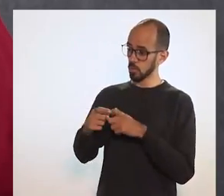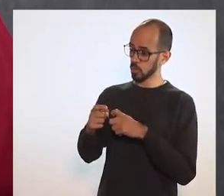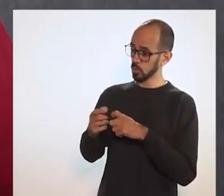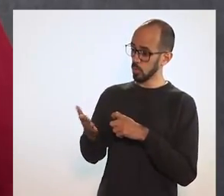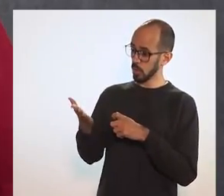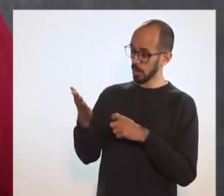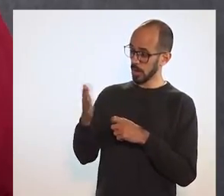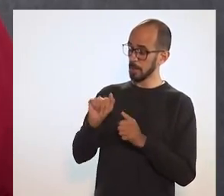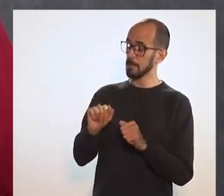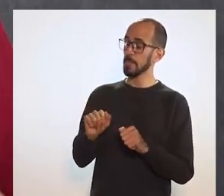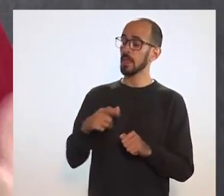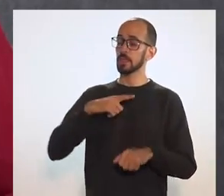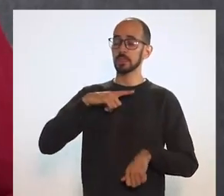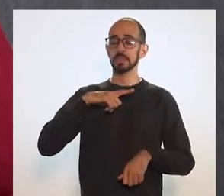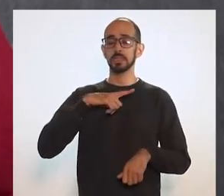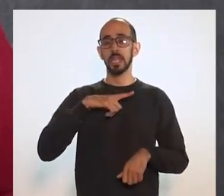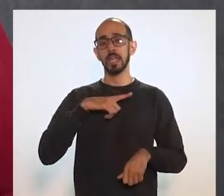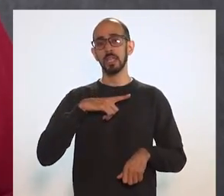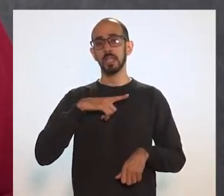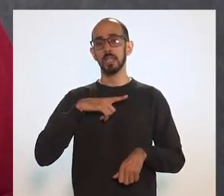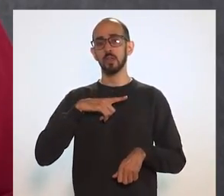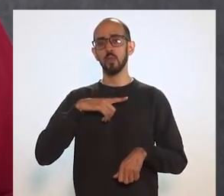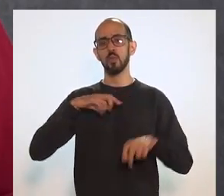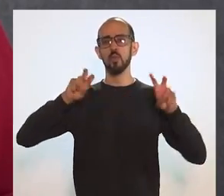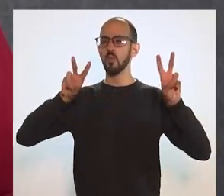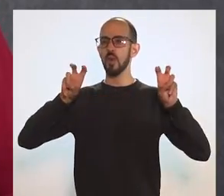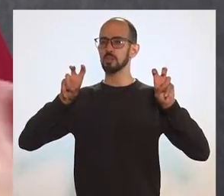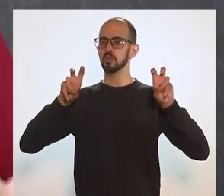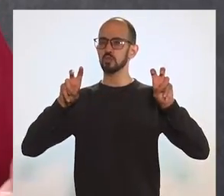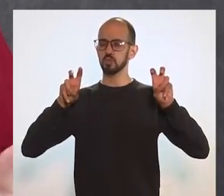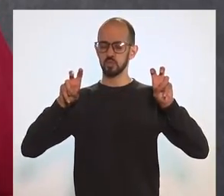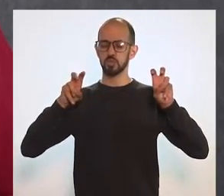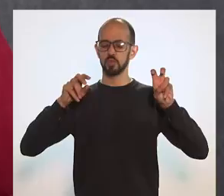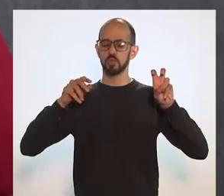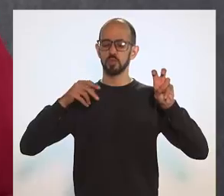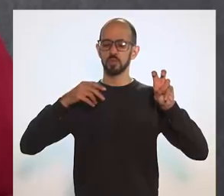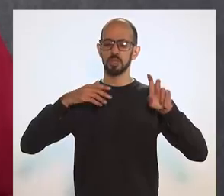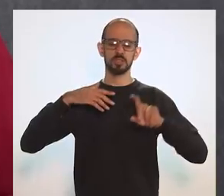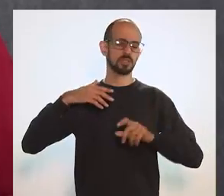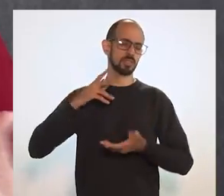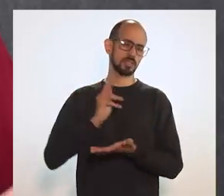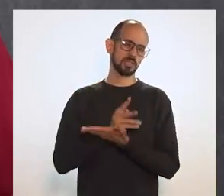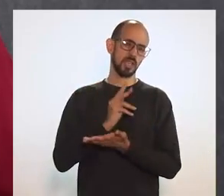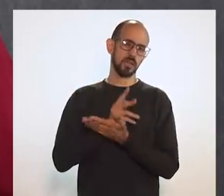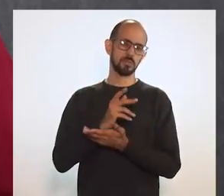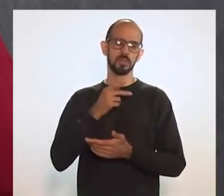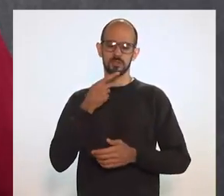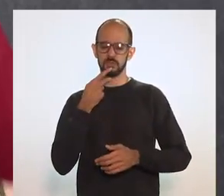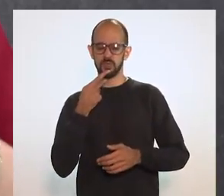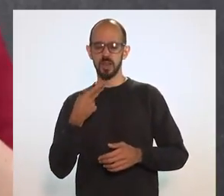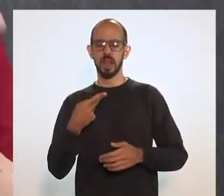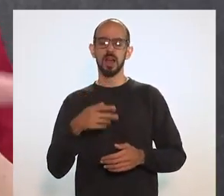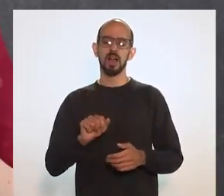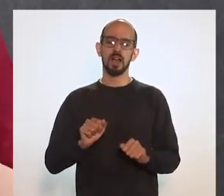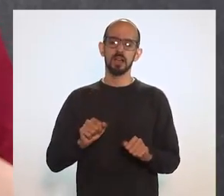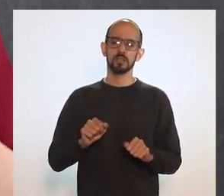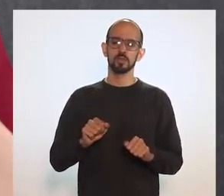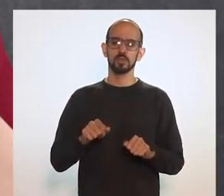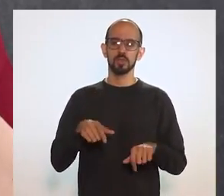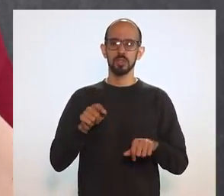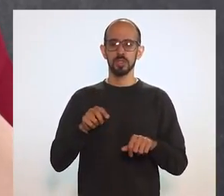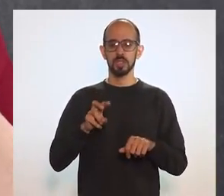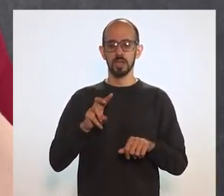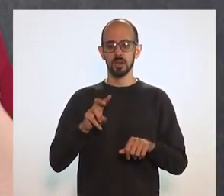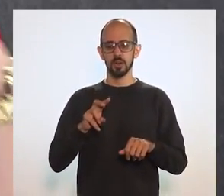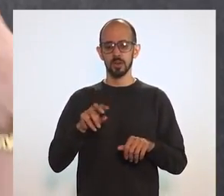agora, um assunto também que foi... está sendo muito debatido, recentemente saiu mais